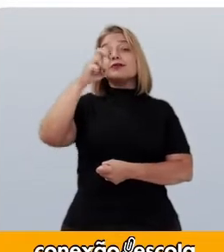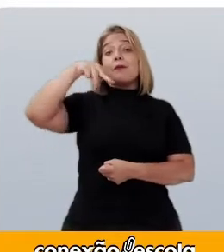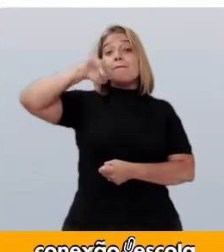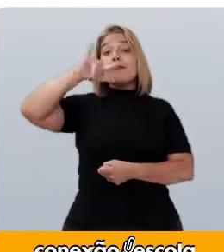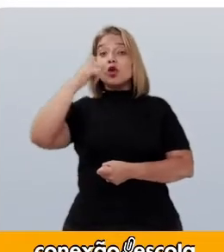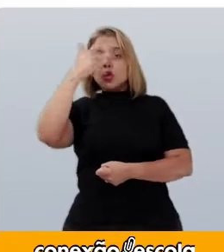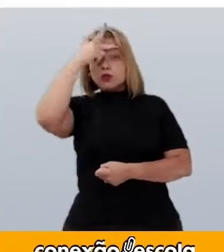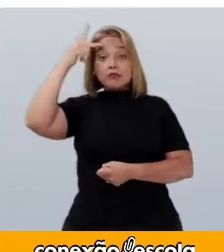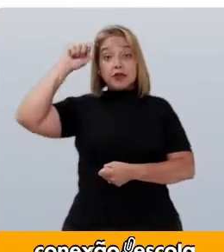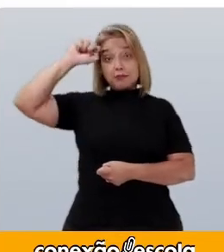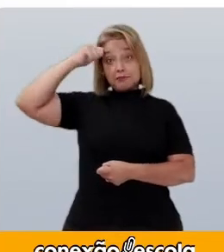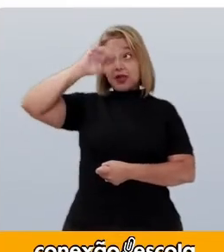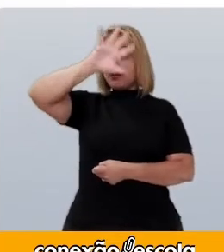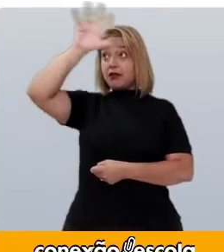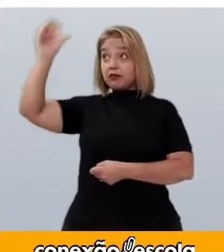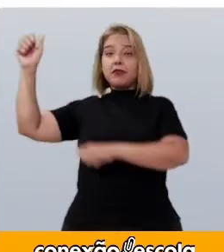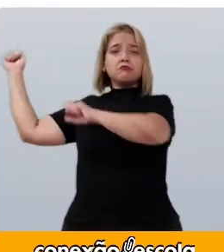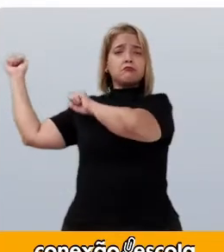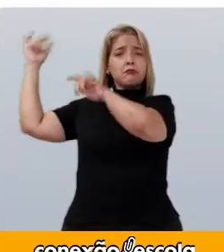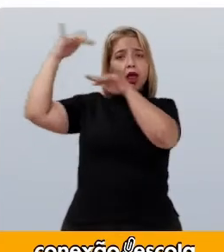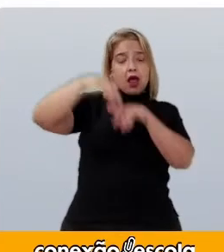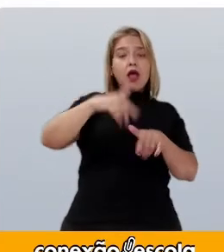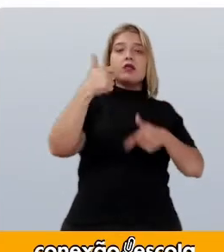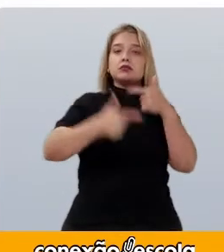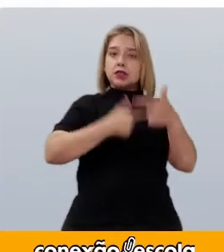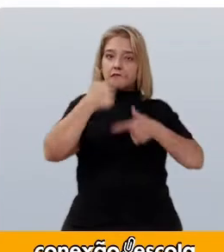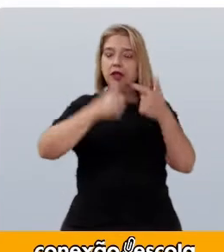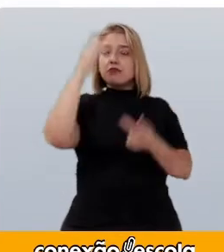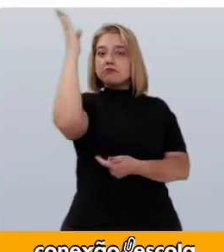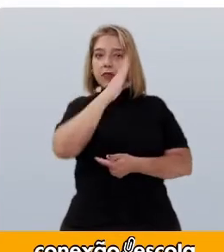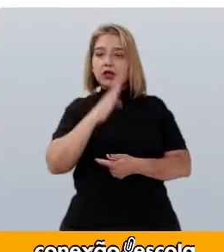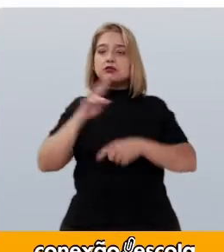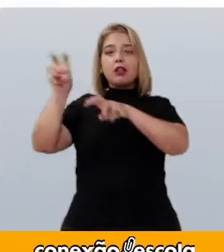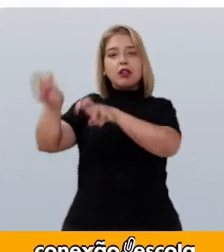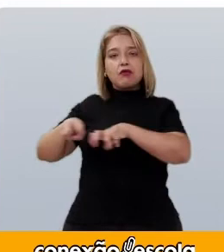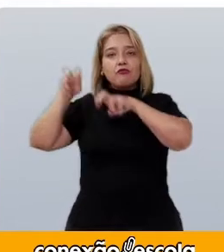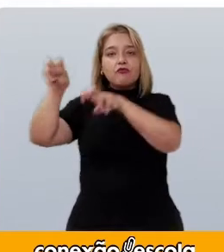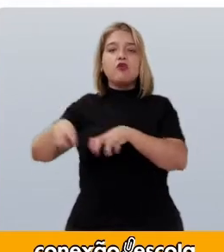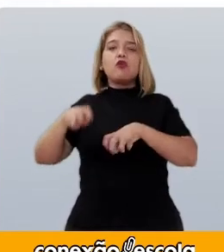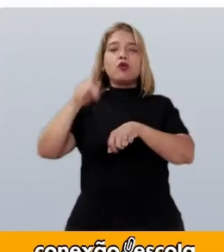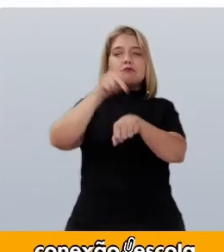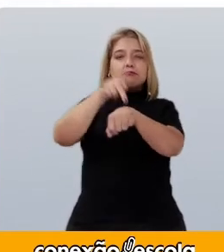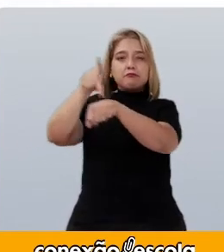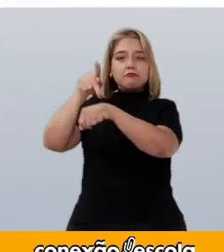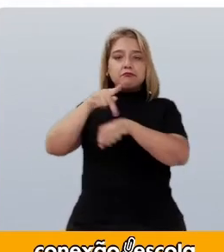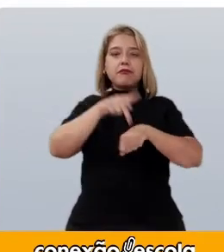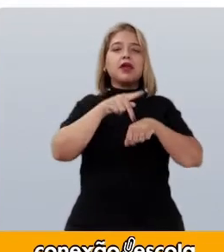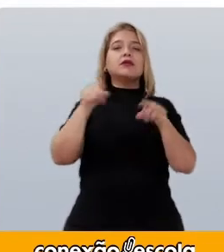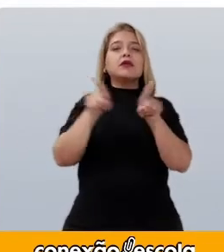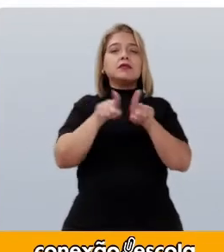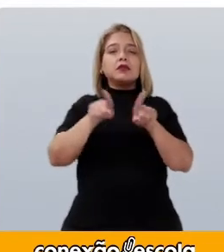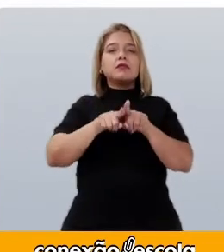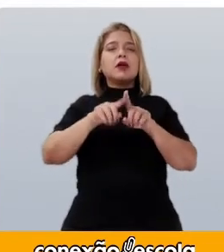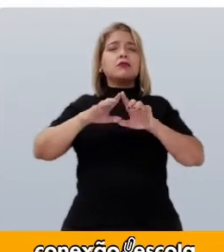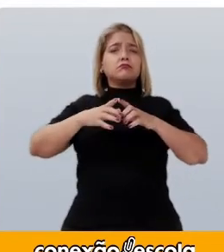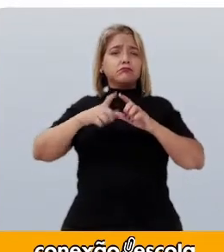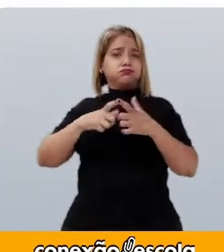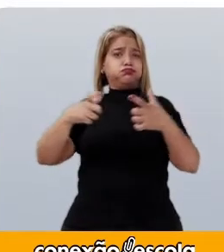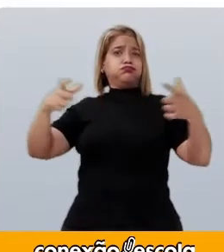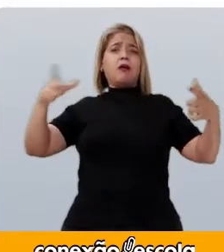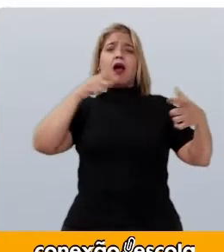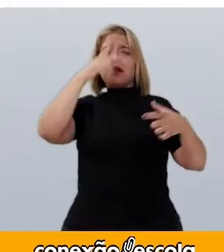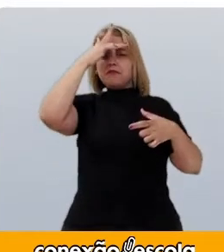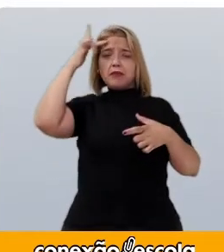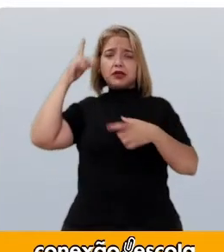Para trabalhar Nas lavouras Nas minas Fazer girar O ciclo econômico Do país Que nascia 80% deles